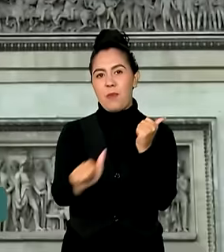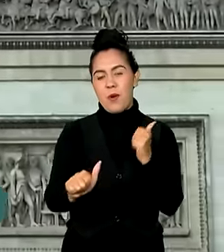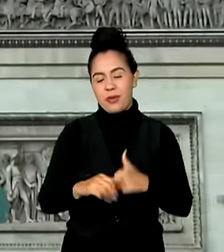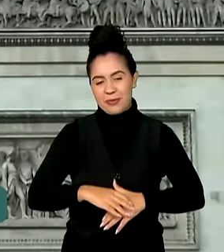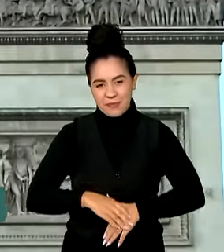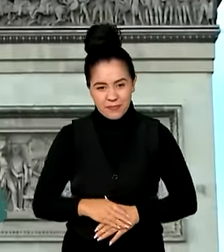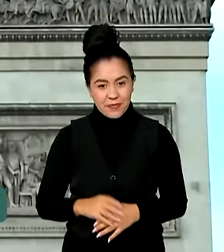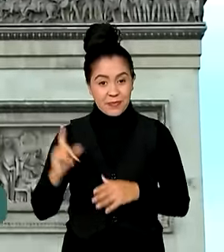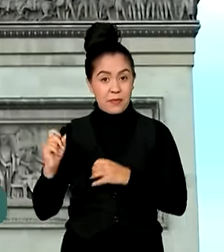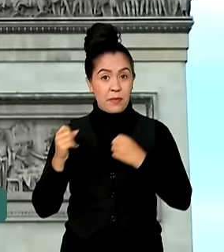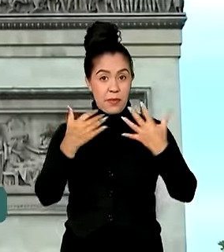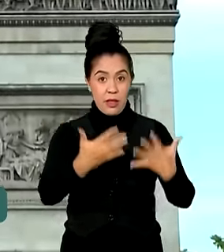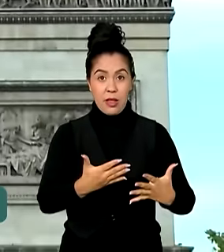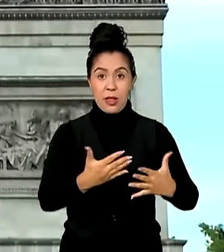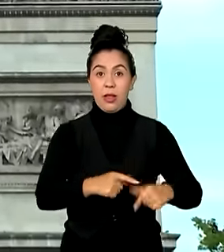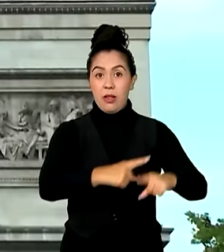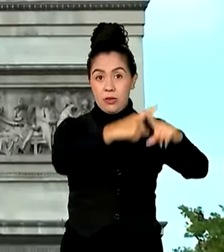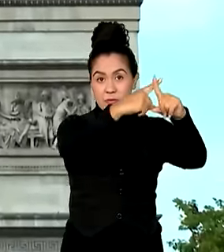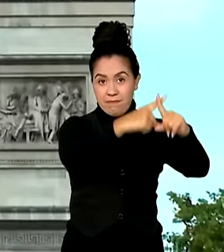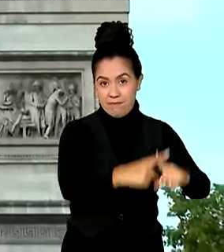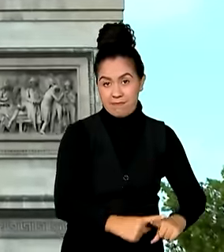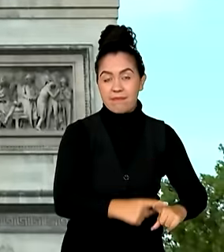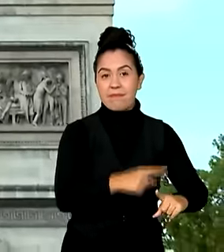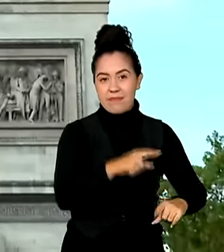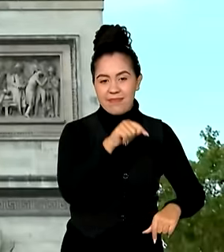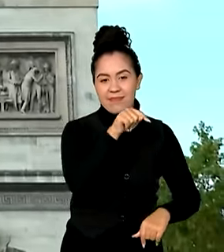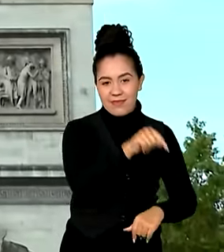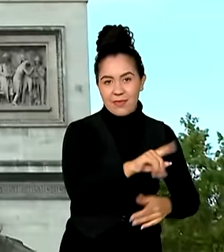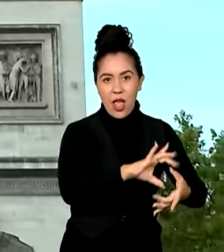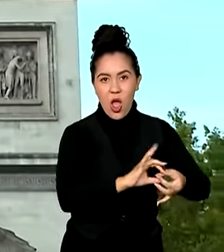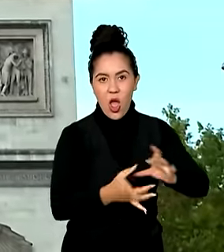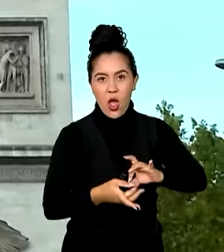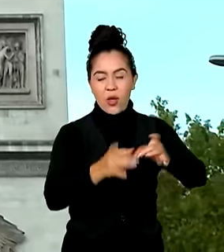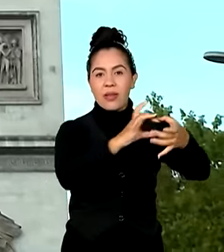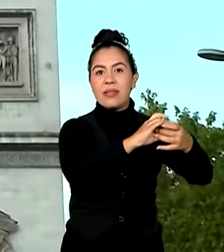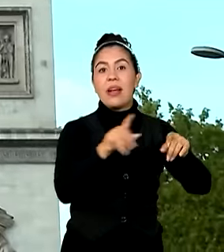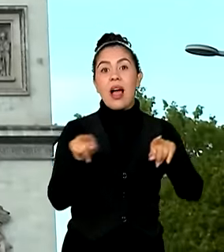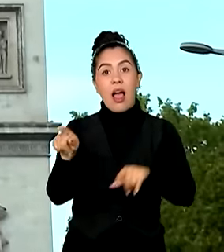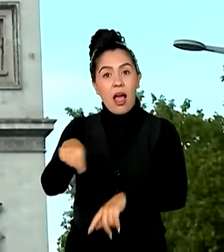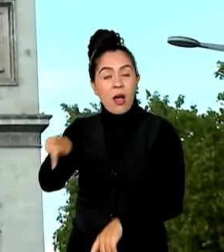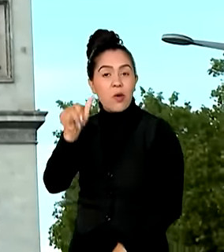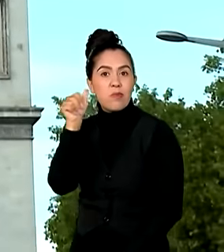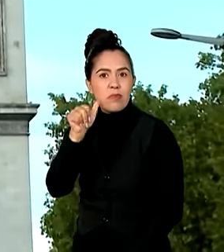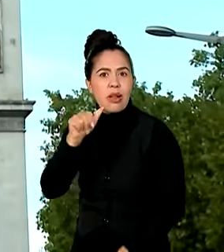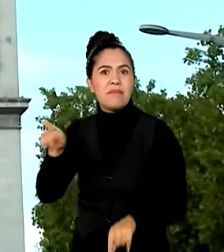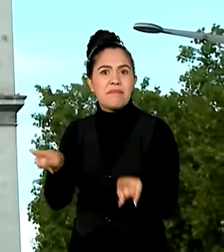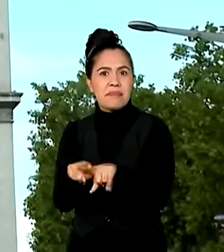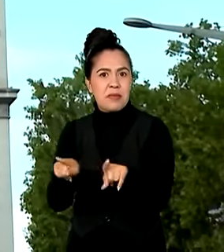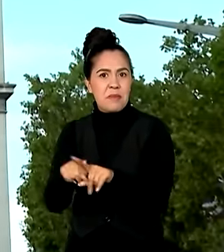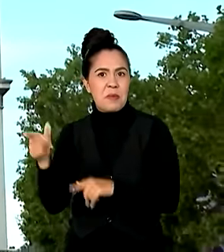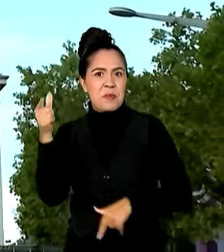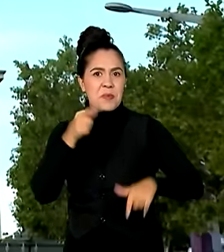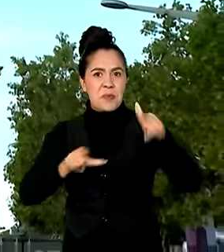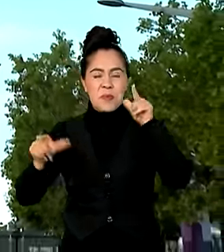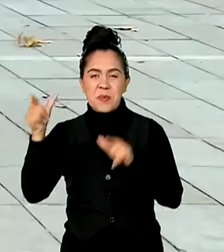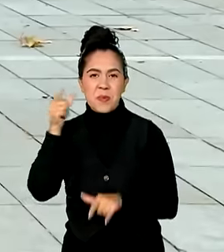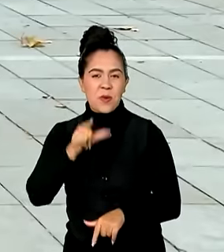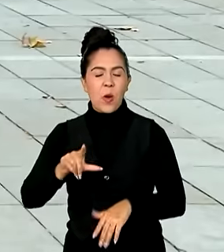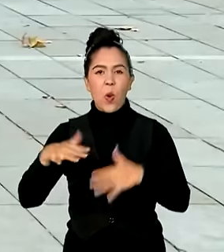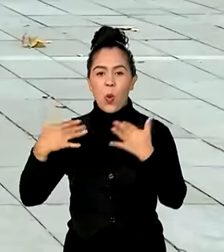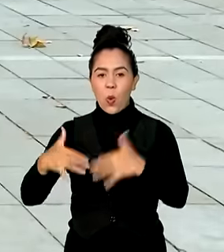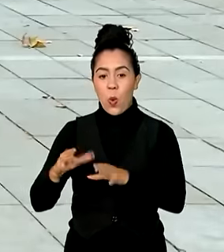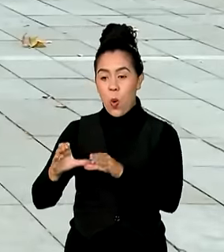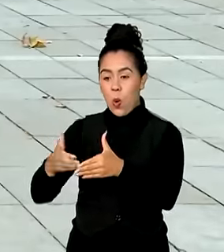Assim como nos Jogos Olímpicos, as mulheres também estão brilhando nos Jogos Paralímpicos de Paris. A delegação